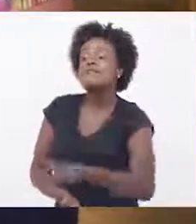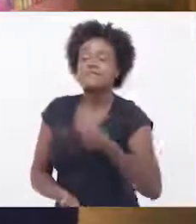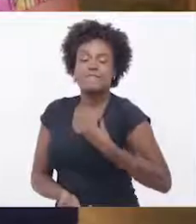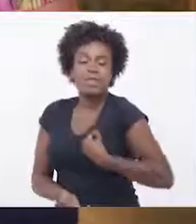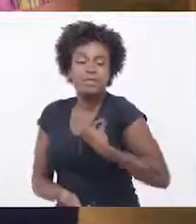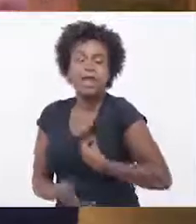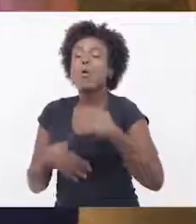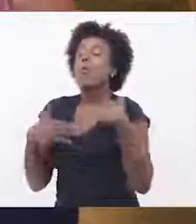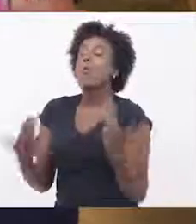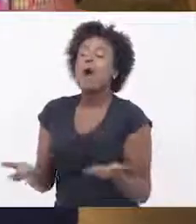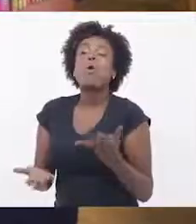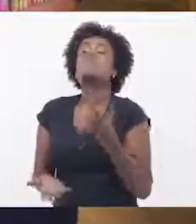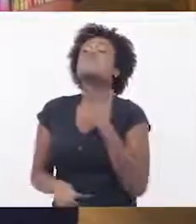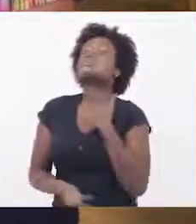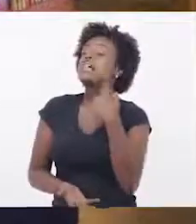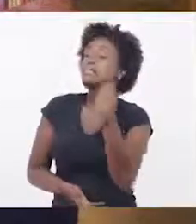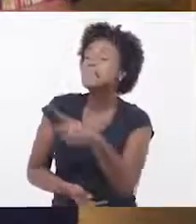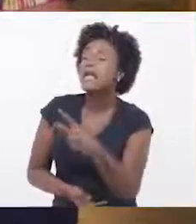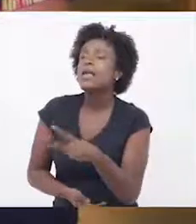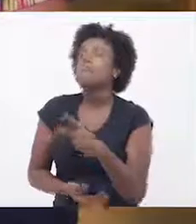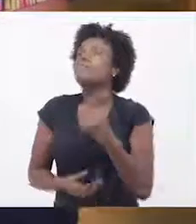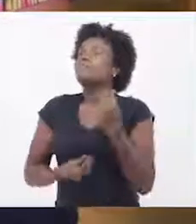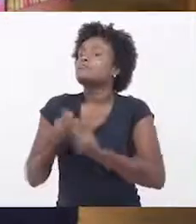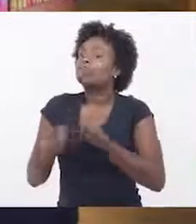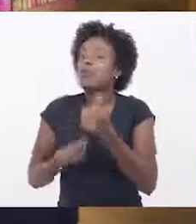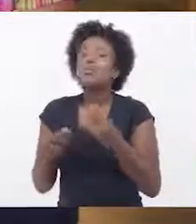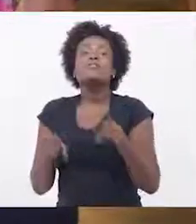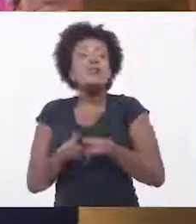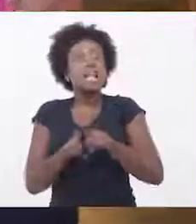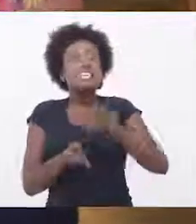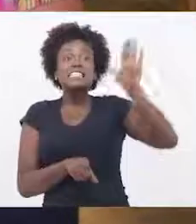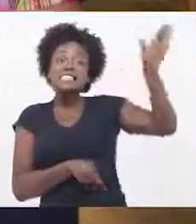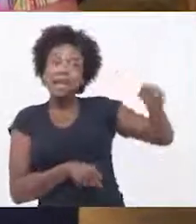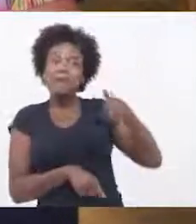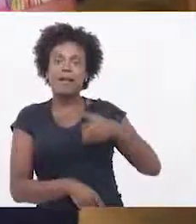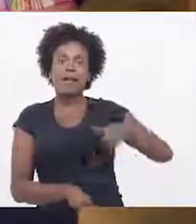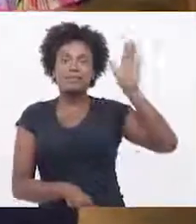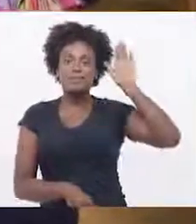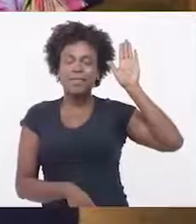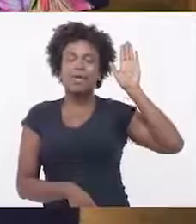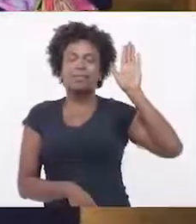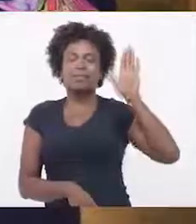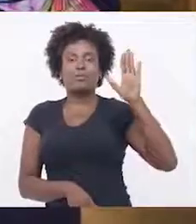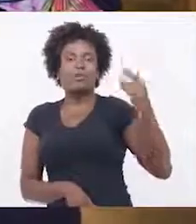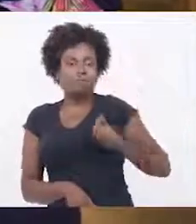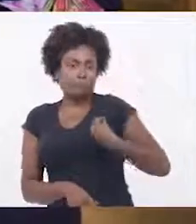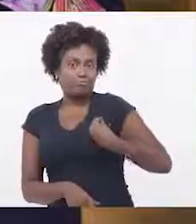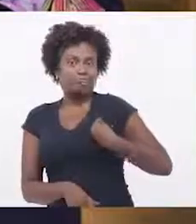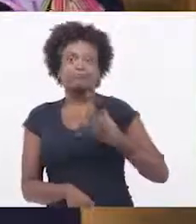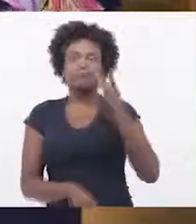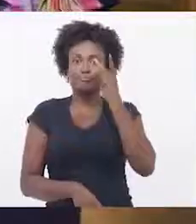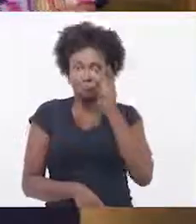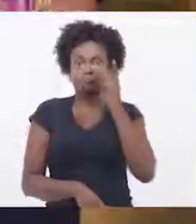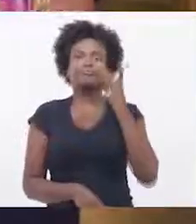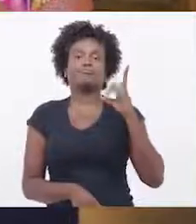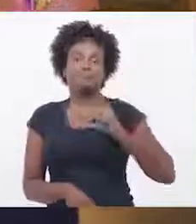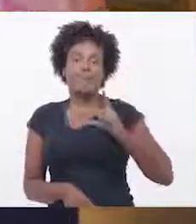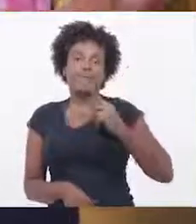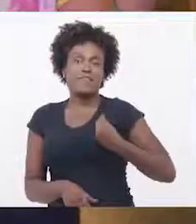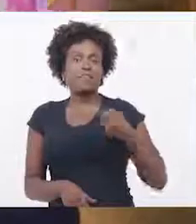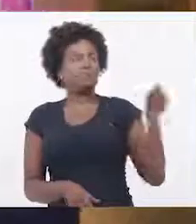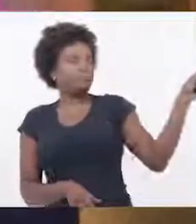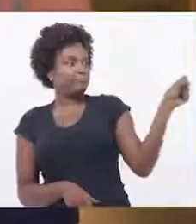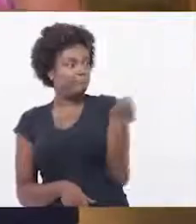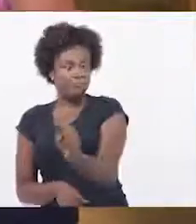conhecer esses voluntários, então por que eles estão ali, quais são as expectativas deles, e ter a presença do candidato nessa primeira capacitação com todo mundo.